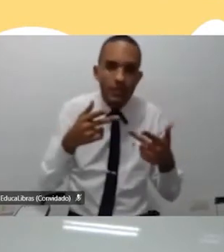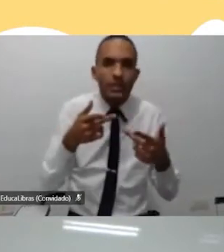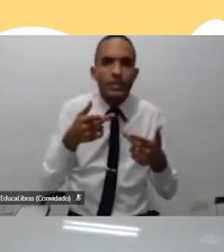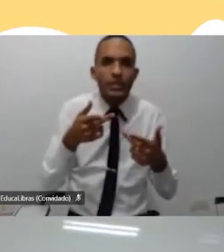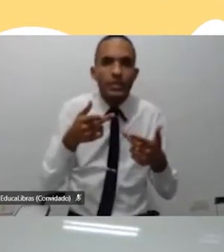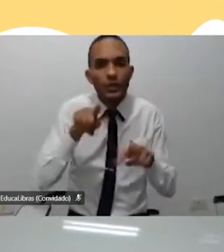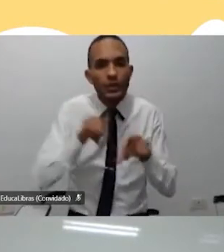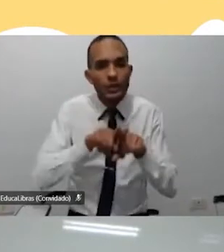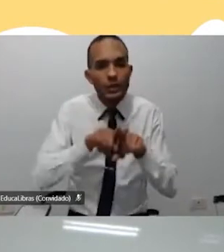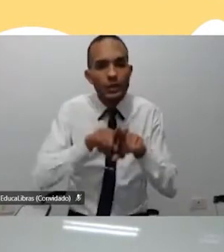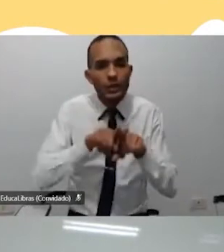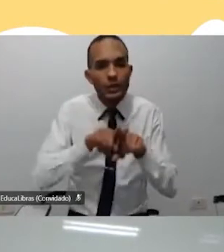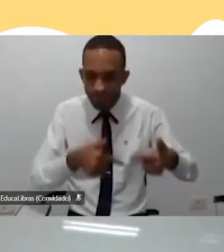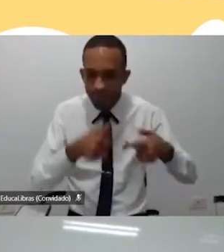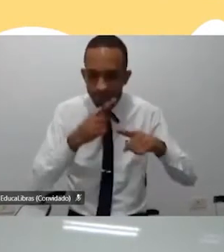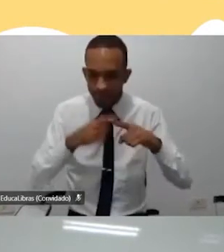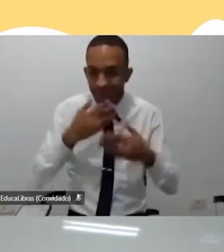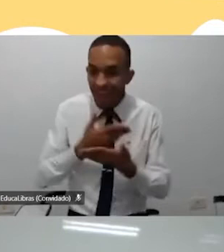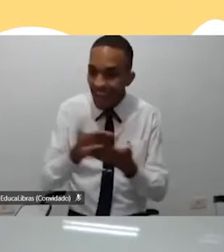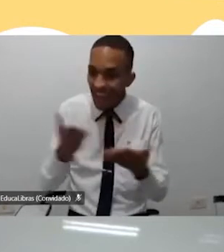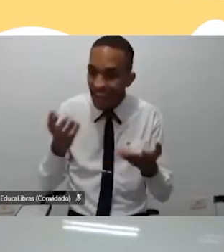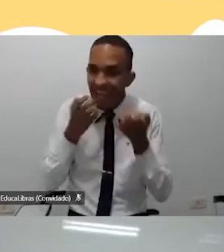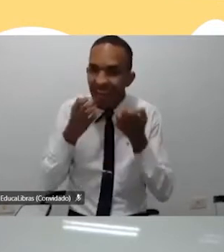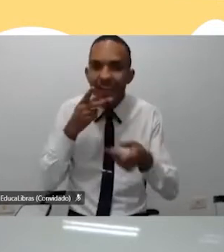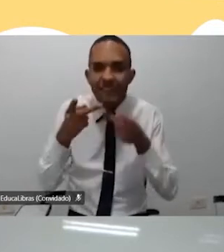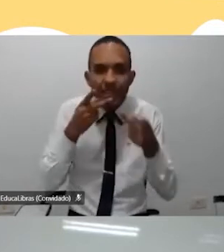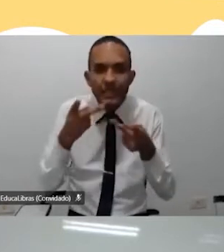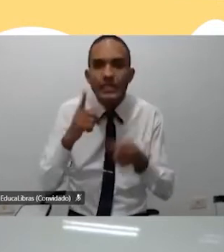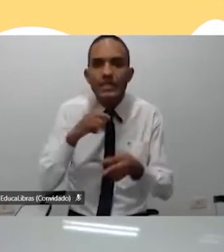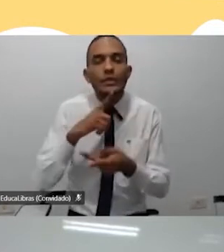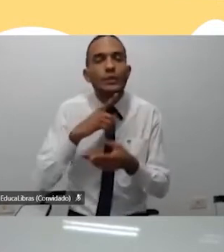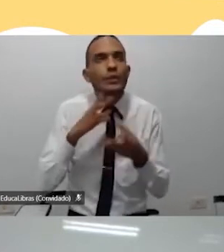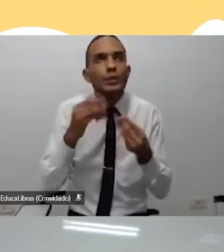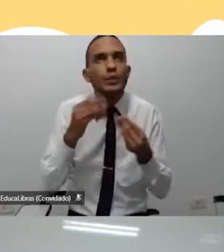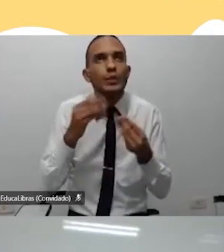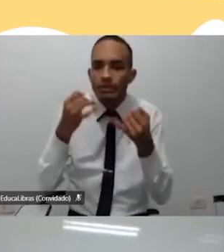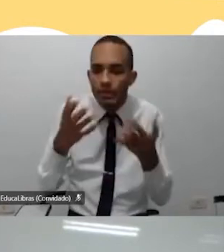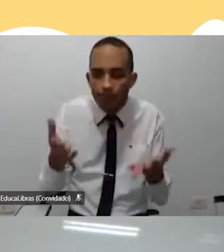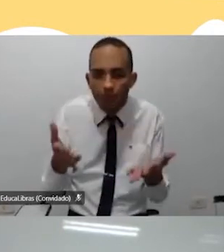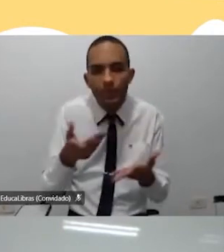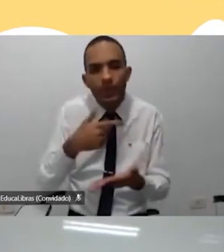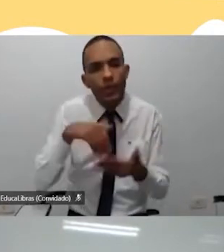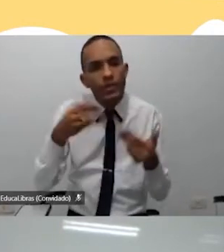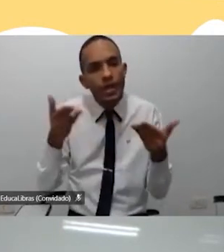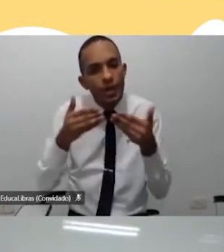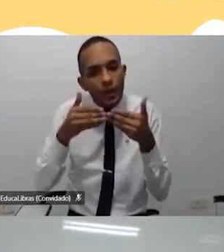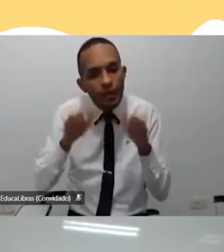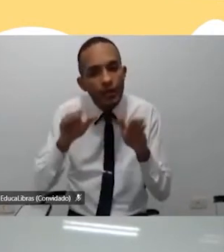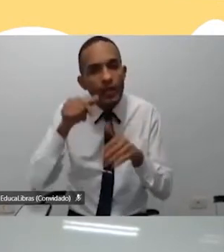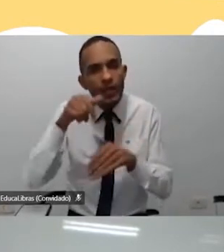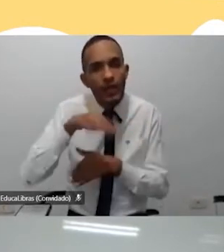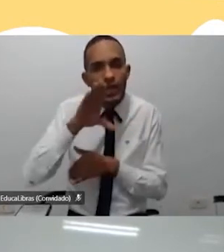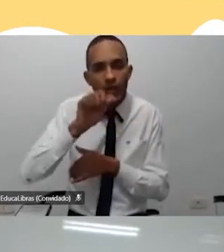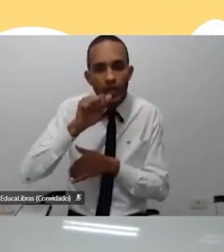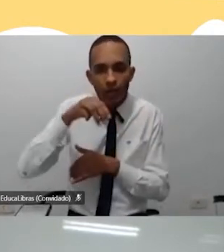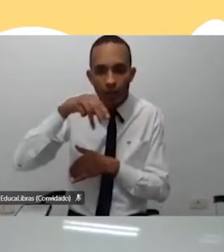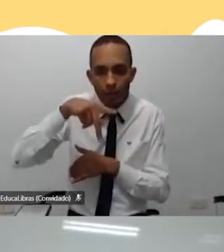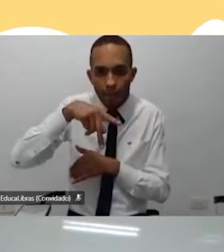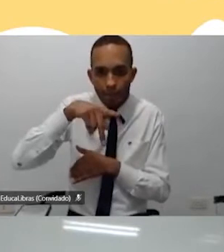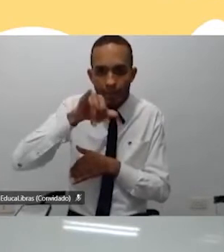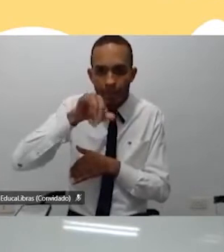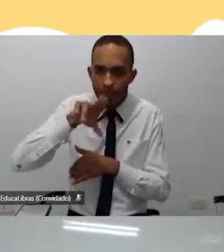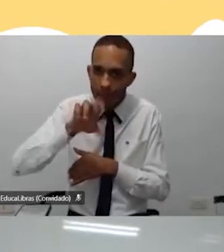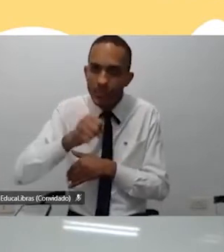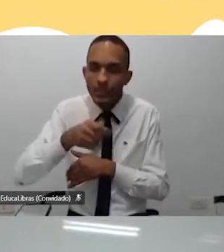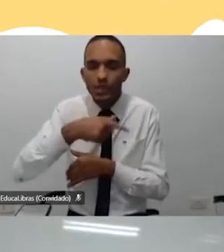vendo que eles se engajam, porque eles querem falar, eles têm muito a dizer. Nós abrimos aqui em Campinas, semana passada, nós